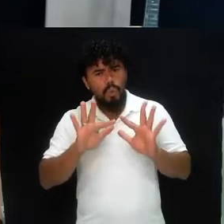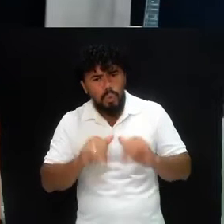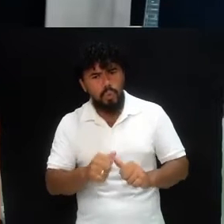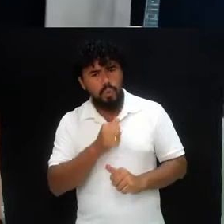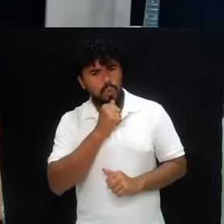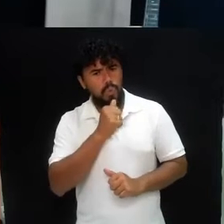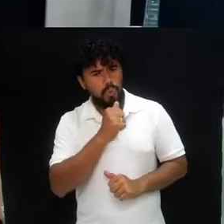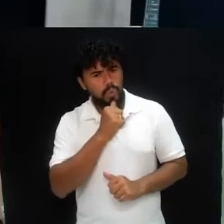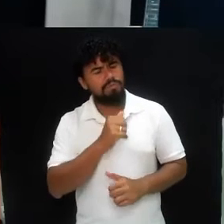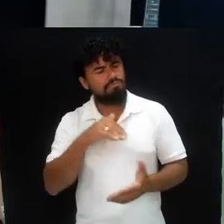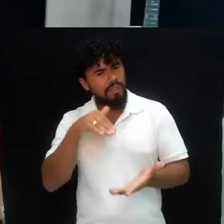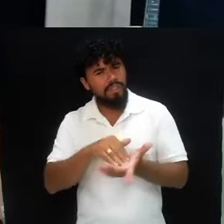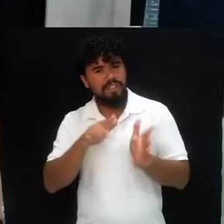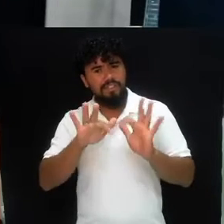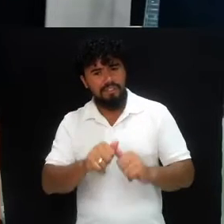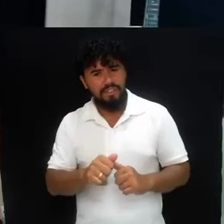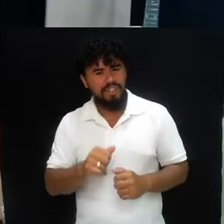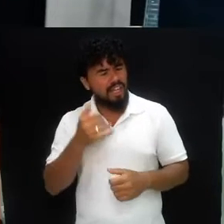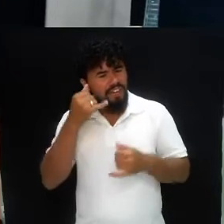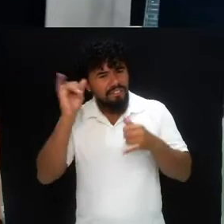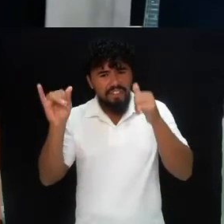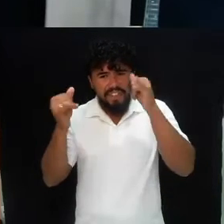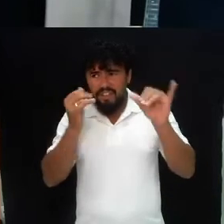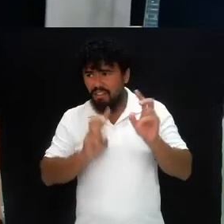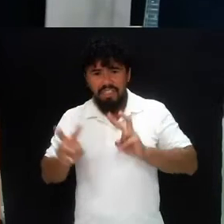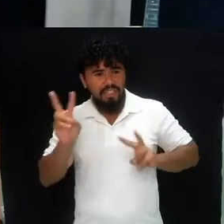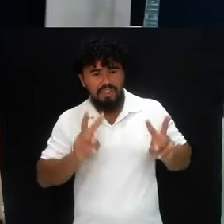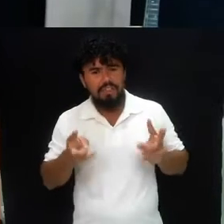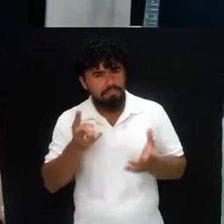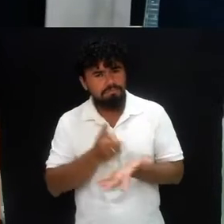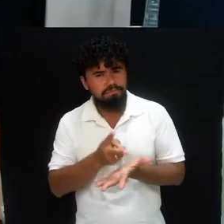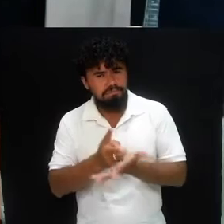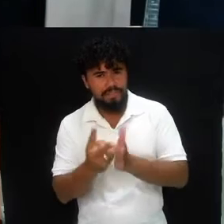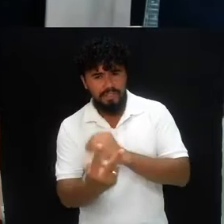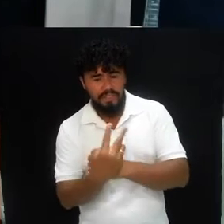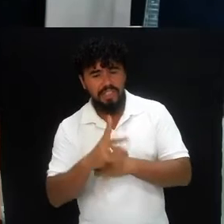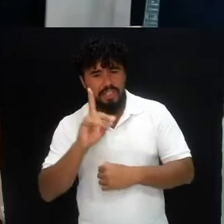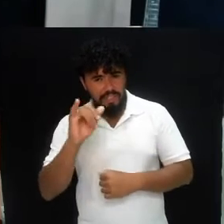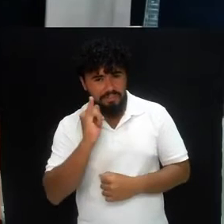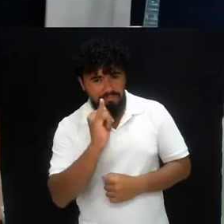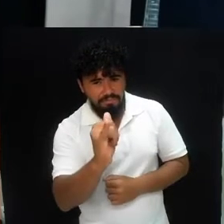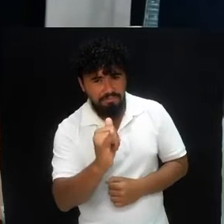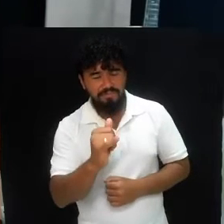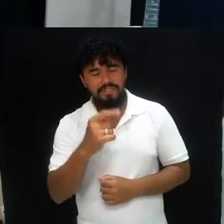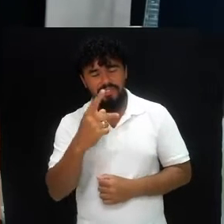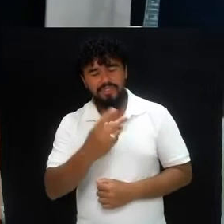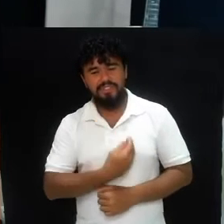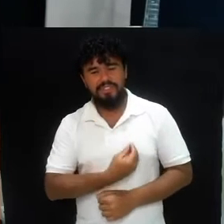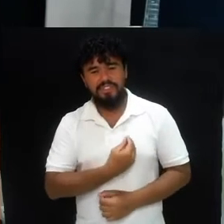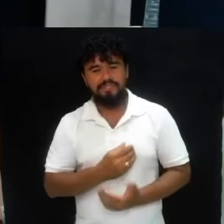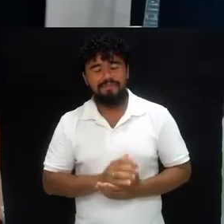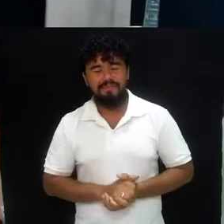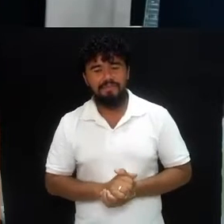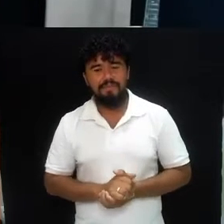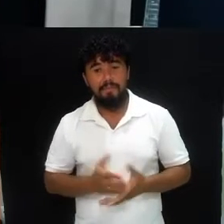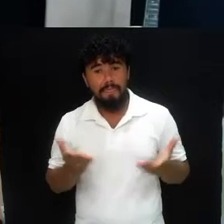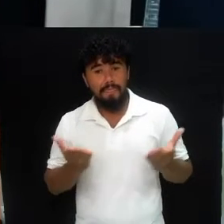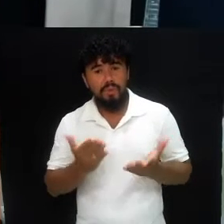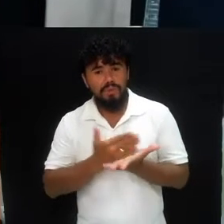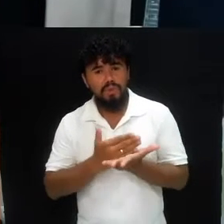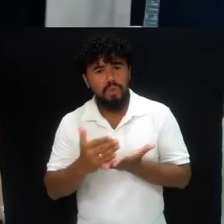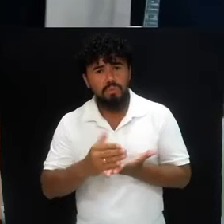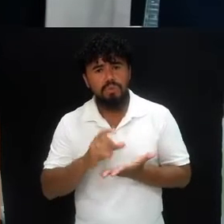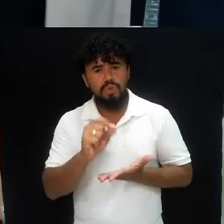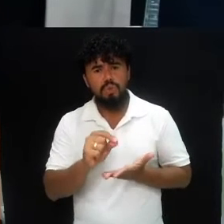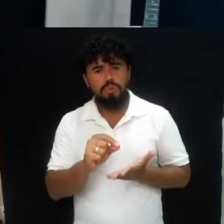por nada. Evita qualquer distração agora, fica conectado porque Deus tem uma palavra para você. Hoje nós começamos uma